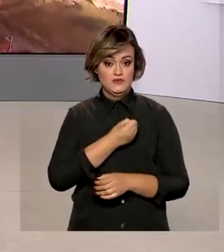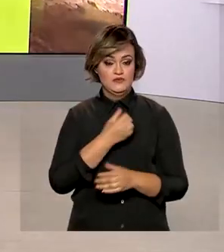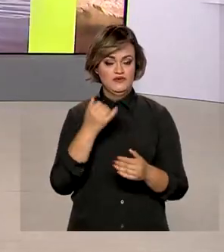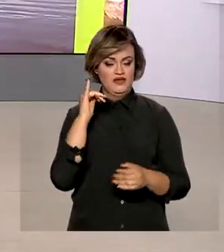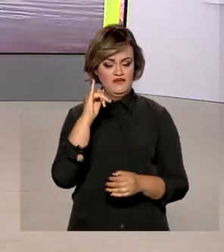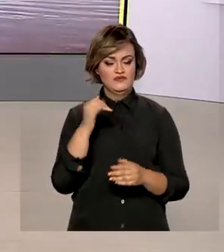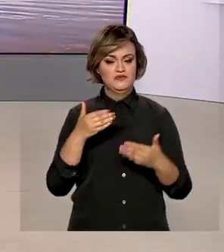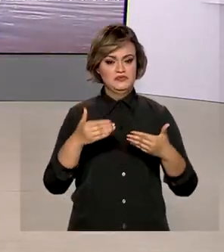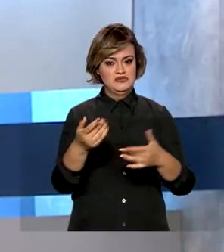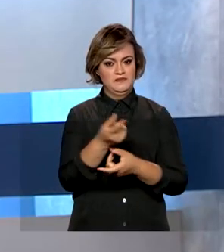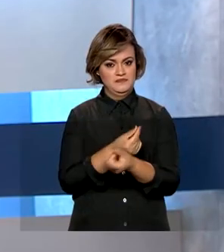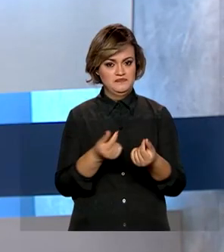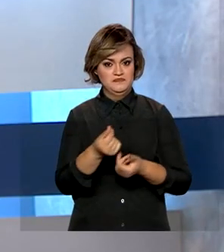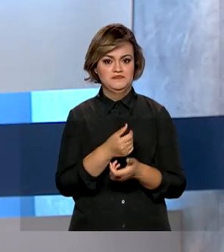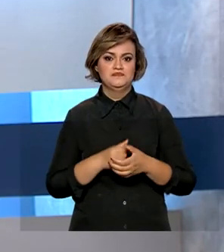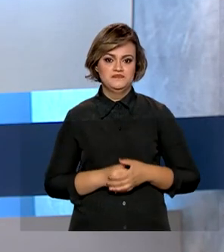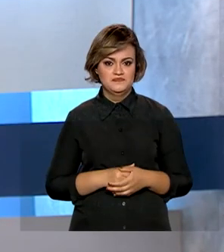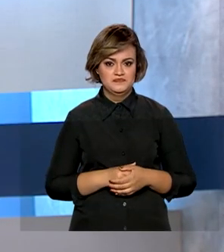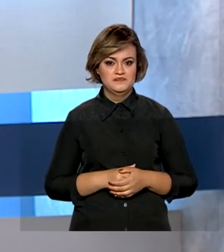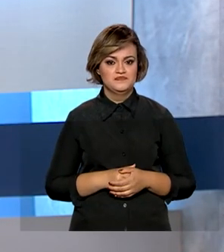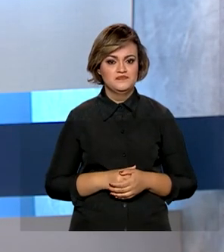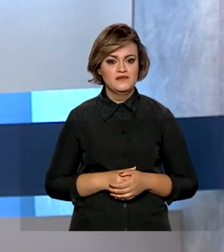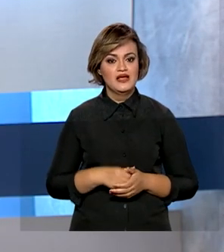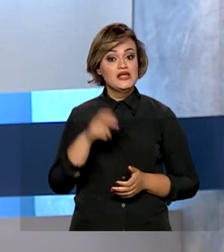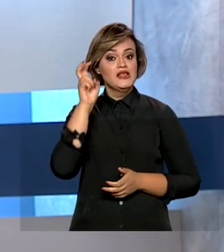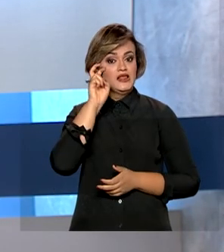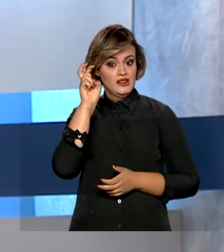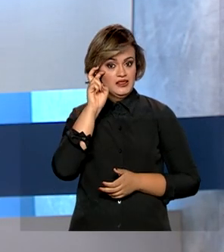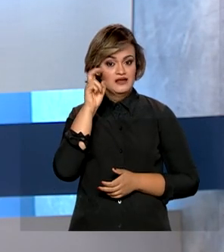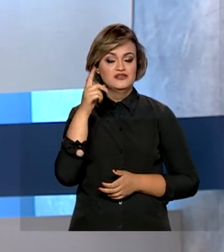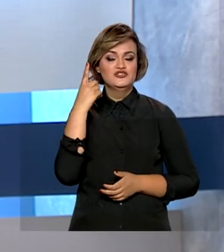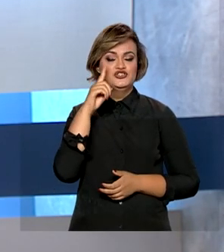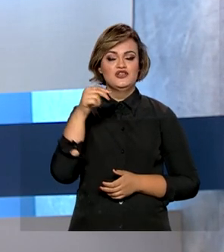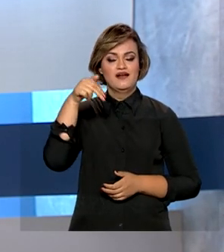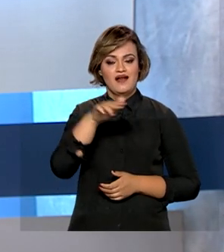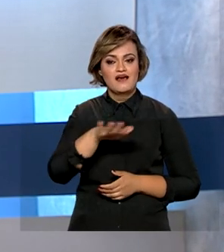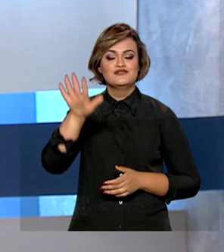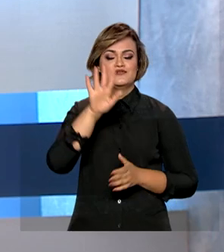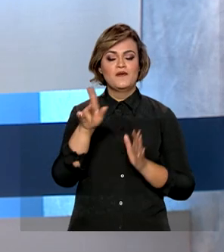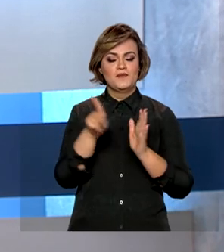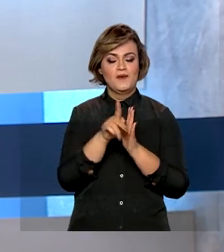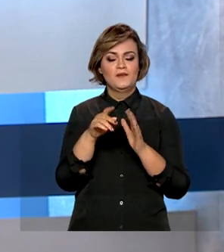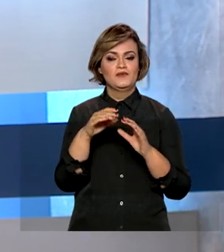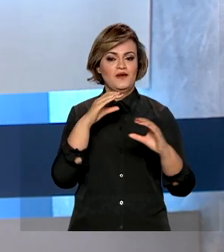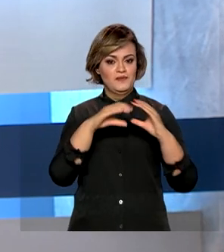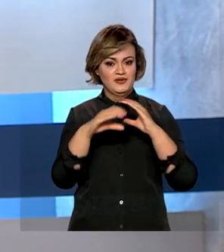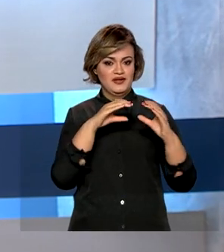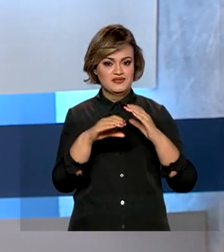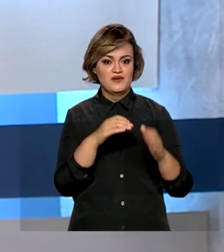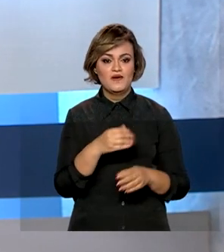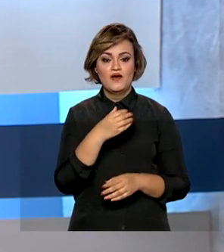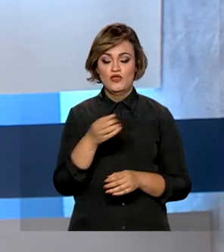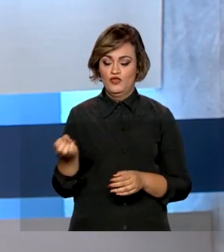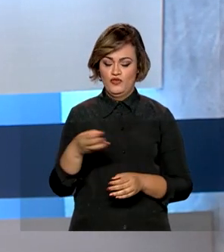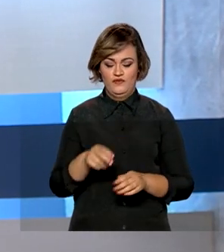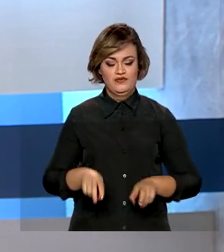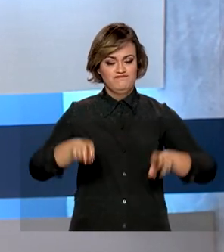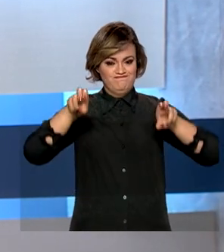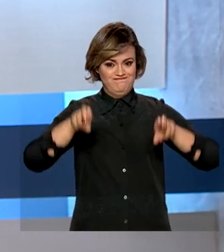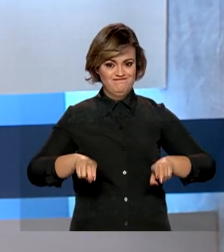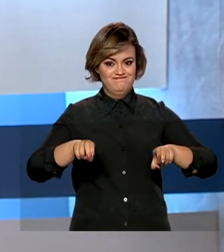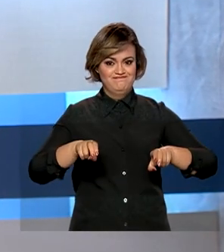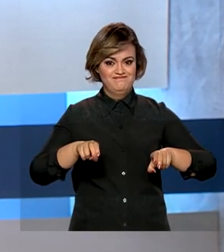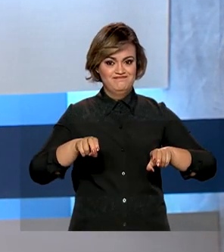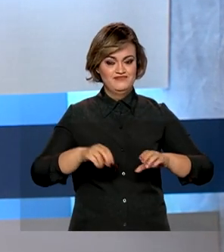Ministério da Economia. Nessa quinta-feira, Dia Nacional das Comunicações, Carlos Manuel Baigorre assumiu como o novo